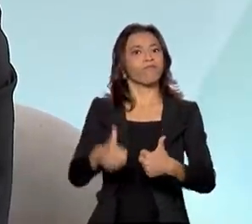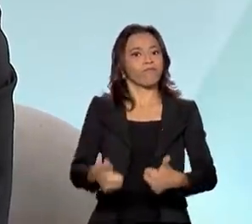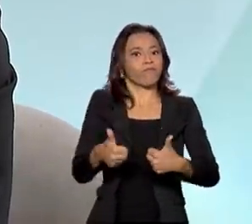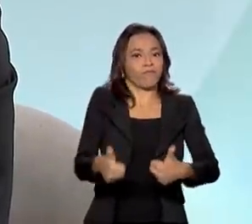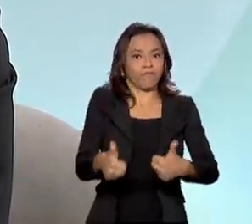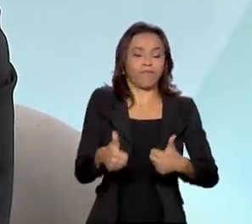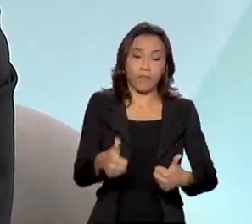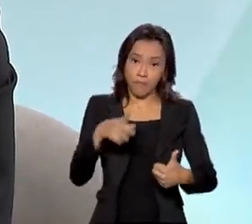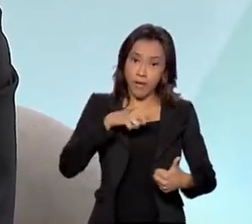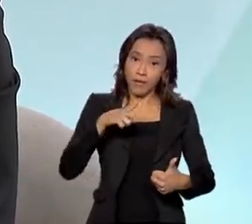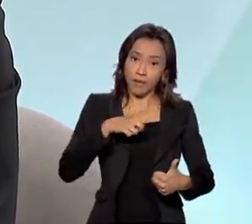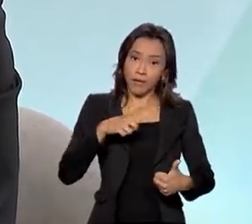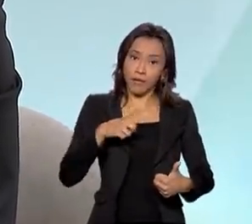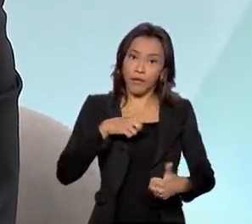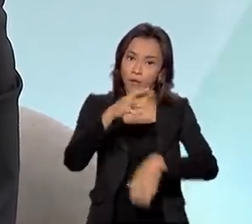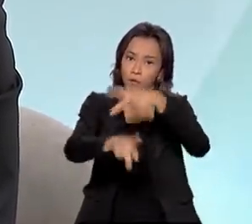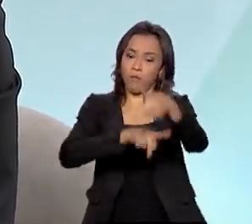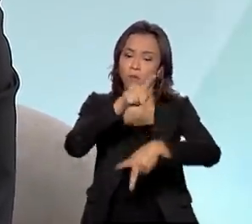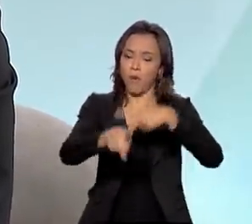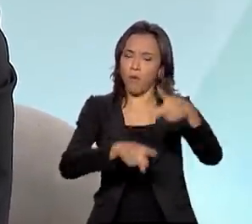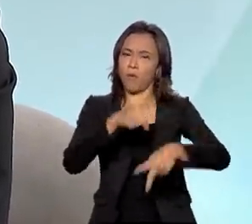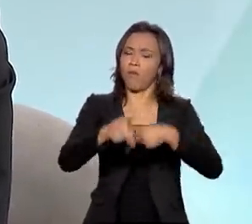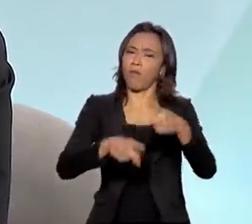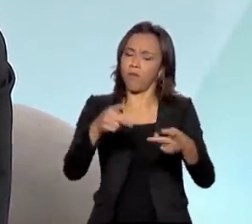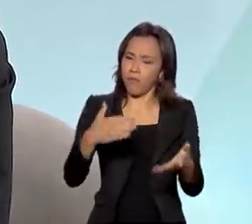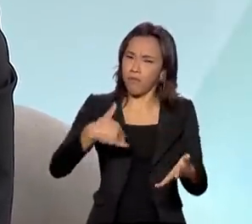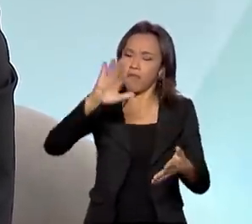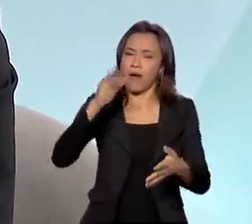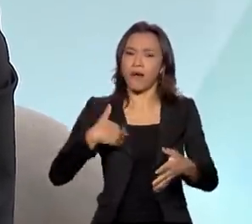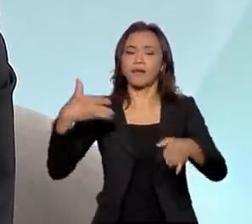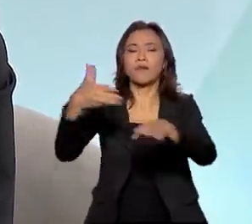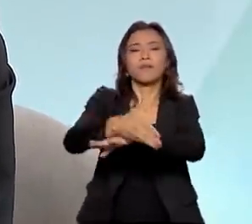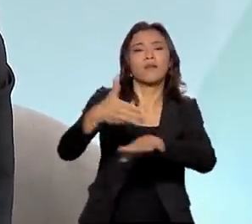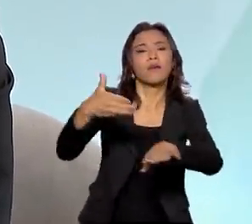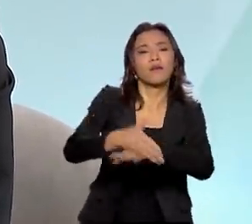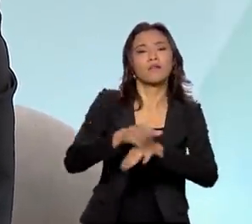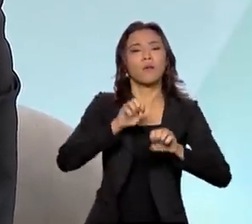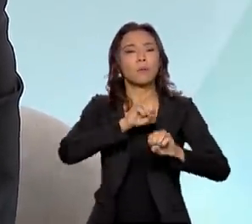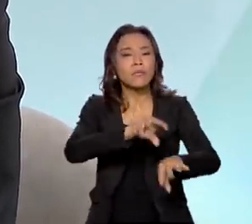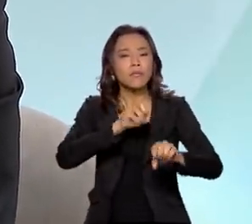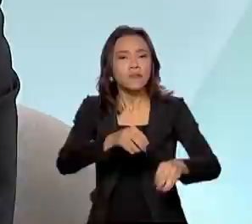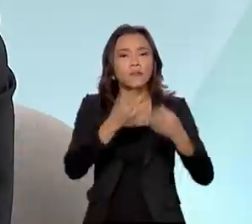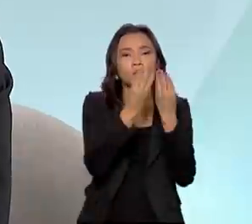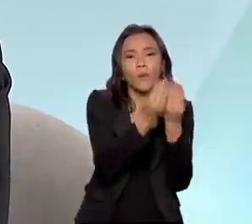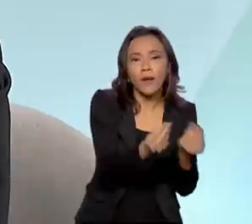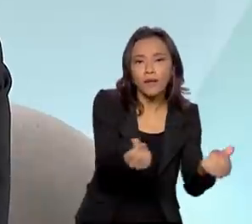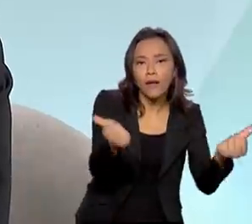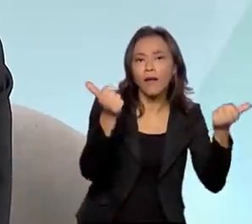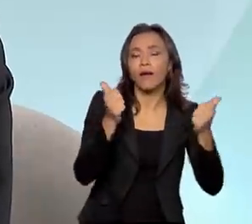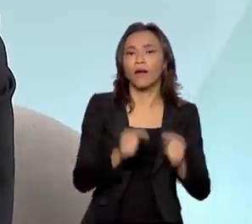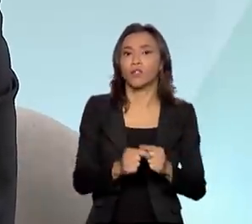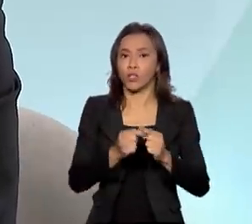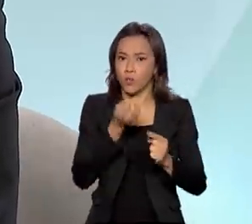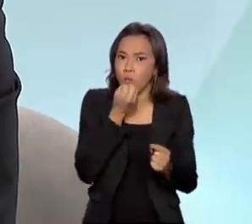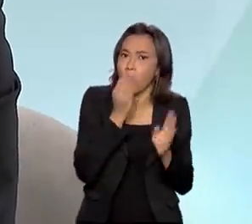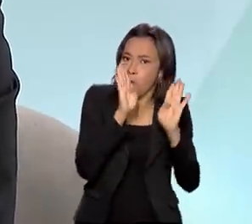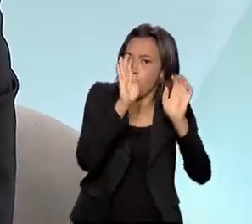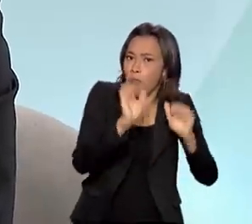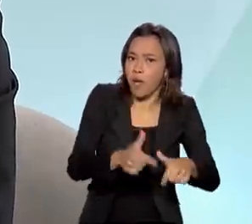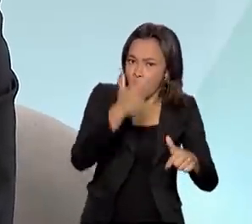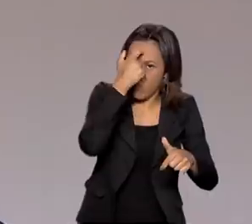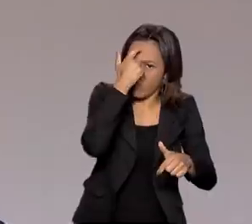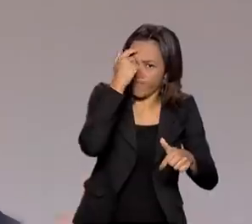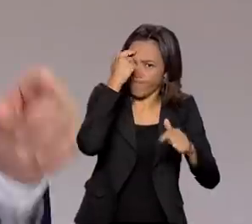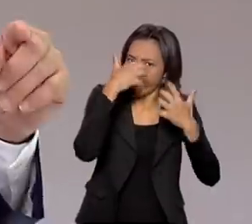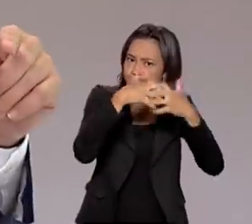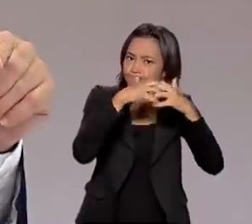população com muito mais acesso a uma educação de qualidade, a um desempenho escolar satisfatório no